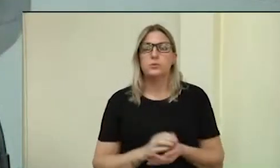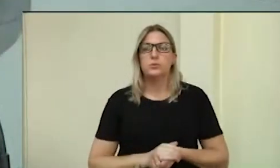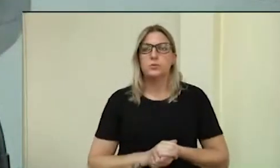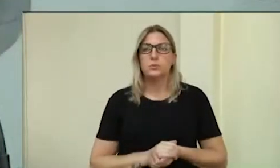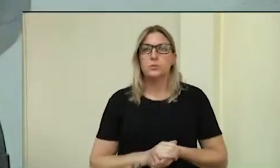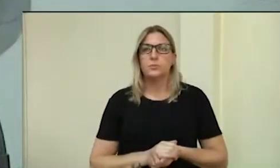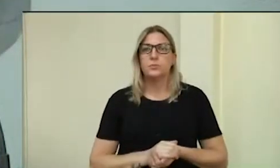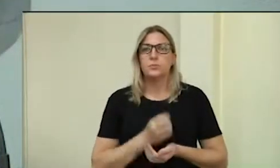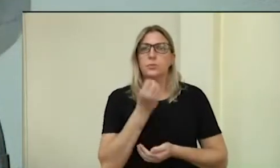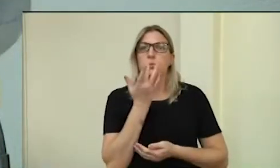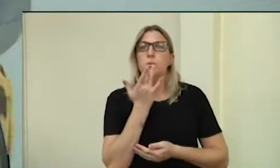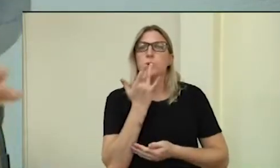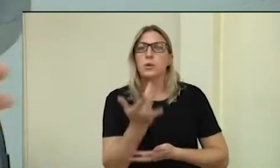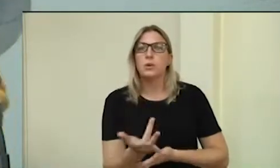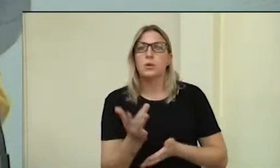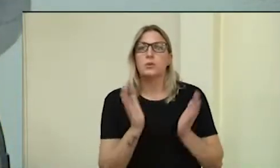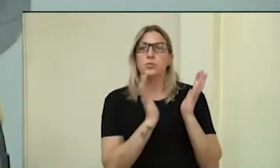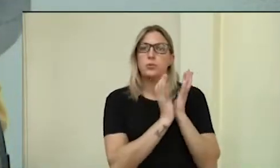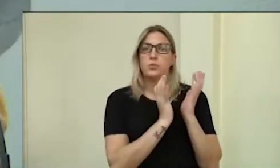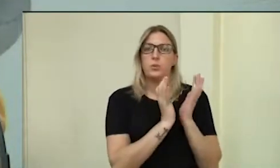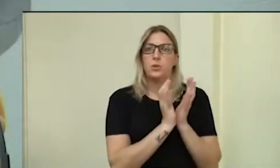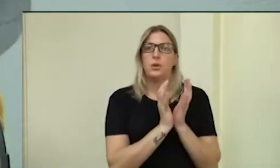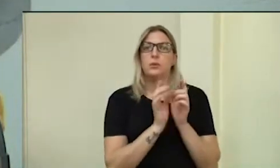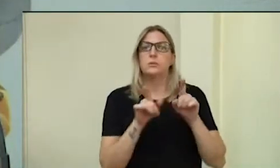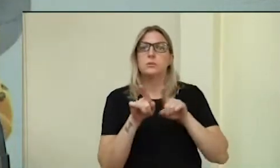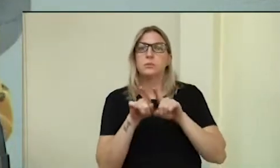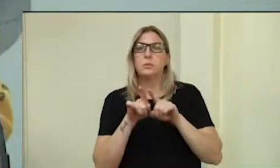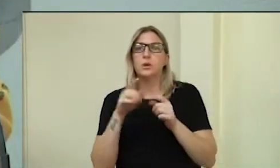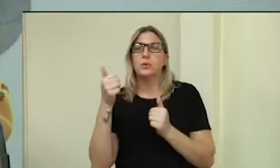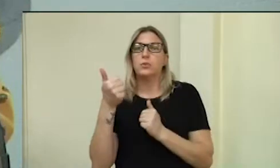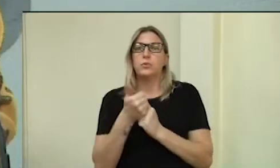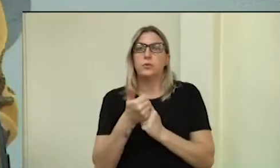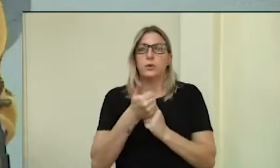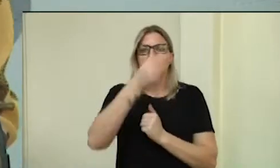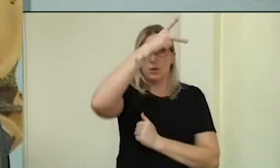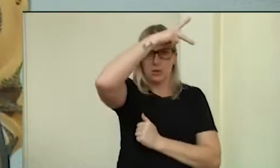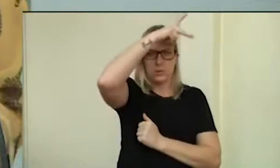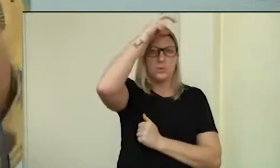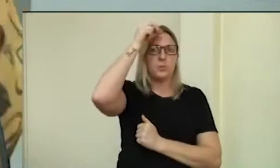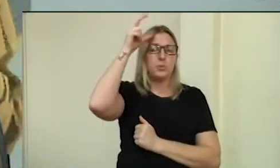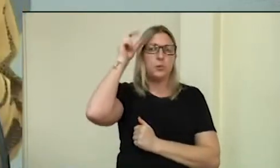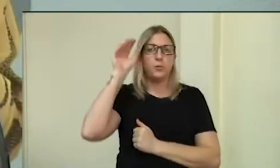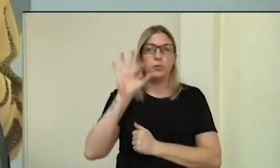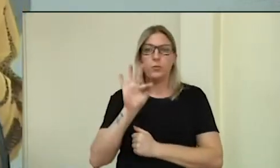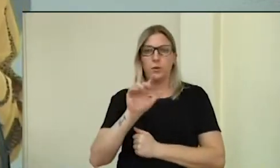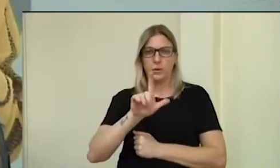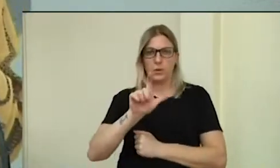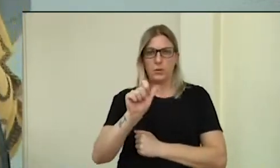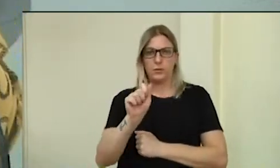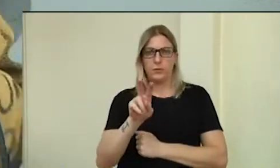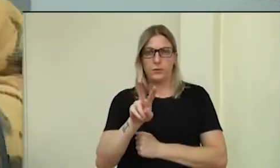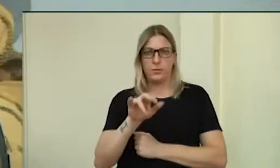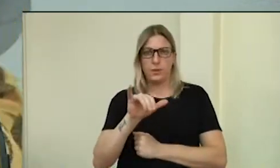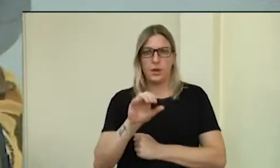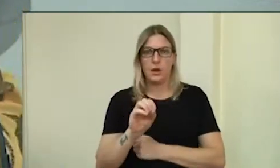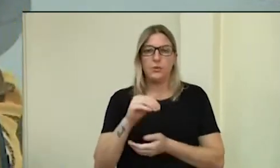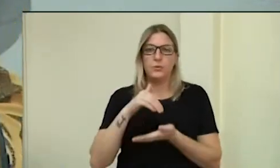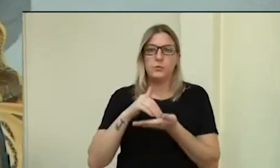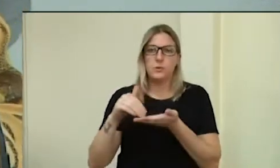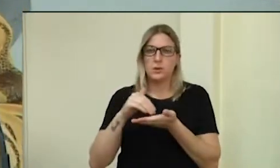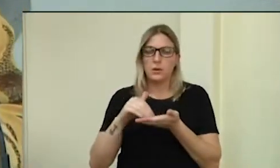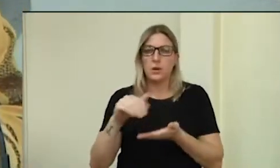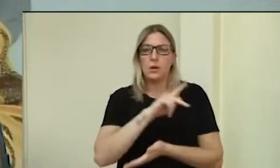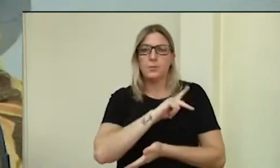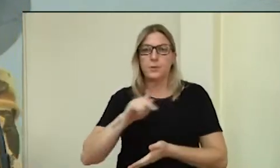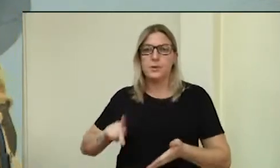Boa tarde, colegas. Boa tarde ao vice-prefeito Flávio Tirello, nosso secretário e presidente do